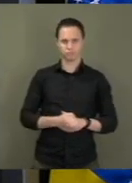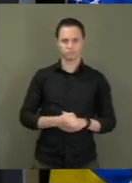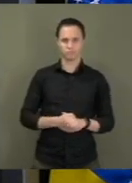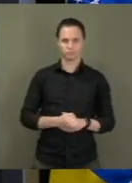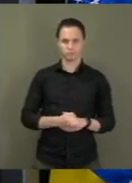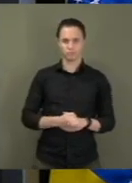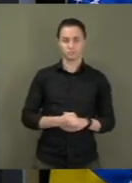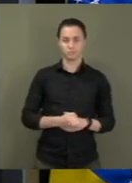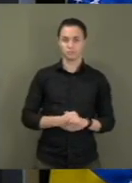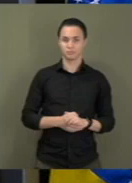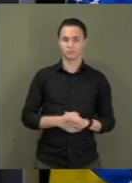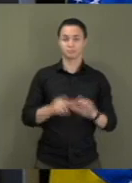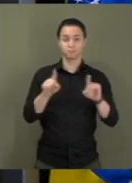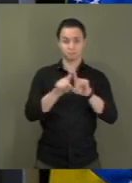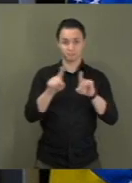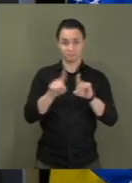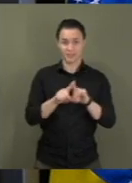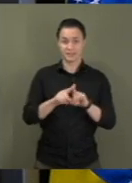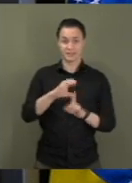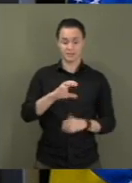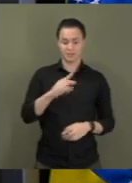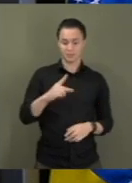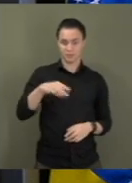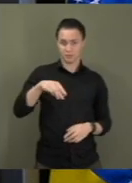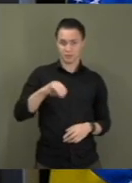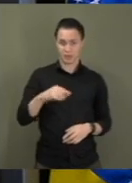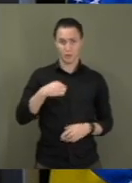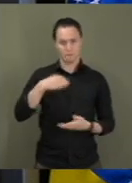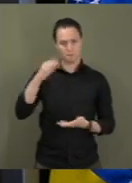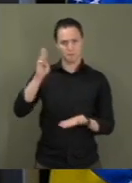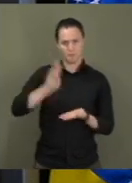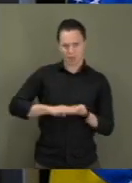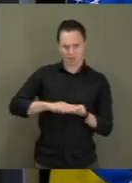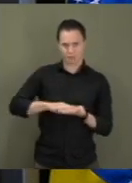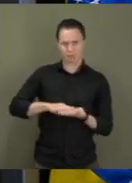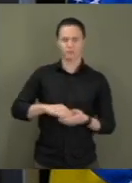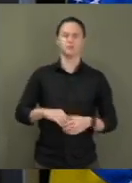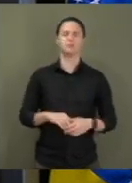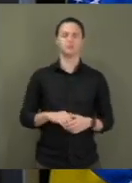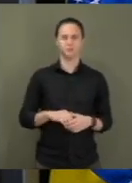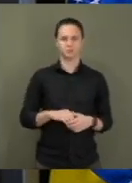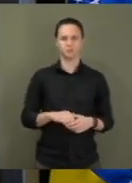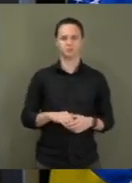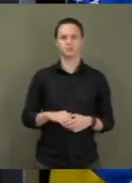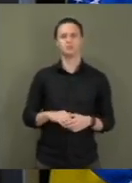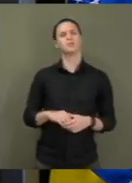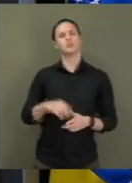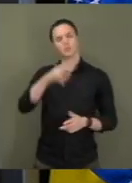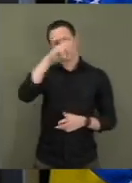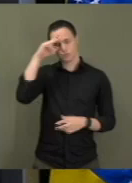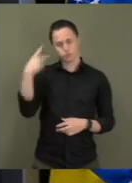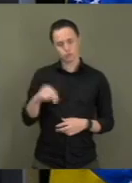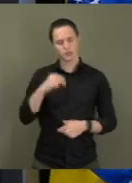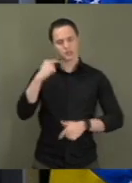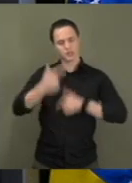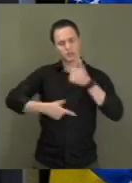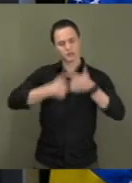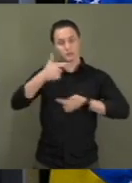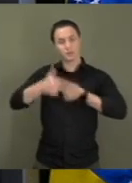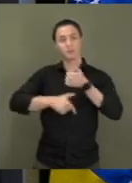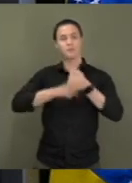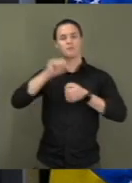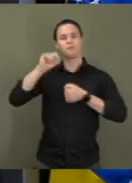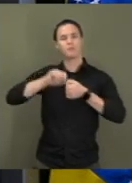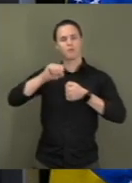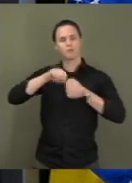Além disso, essa CPMI, do qual sou membro titular, terá muito trabalho para realizar, principalmente, na